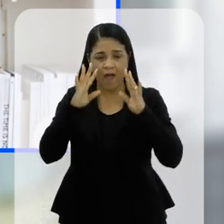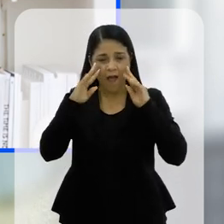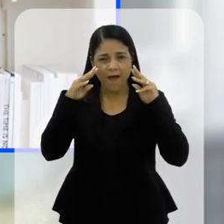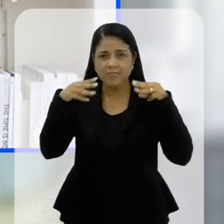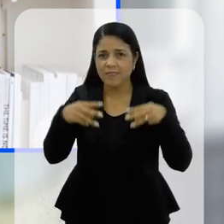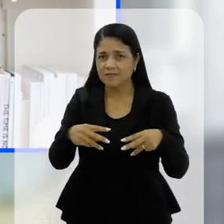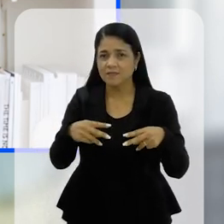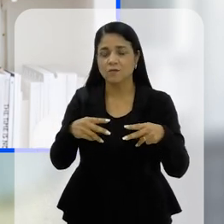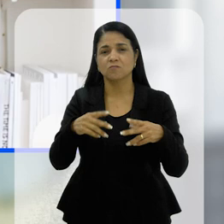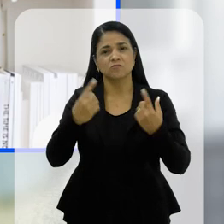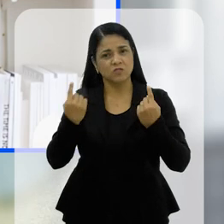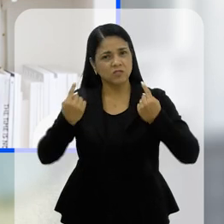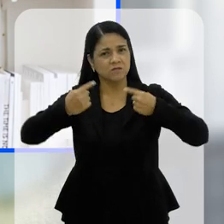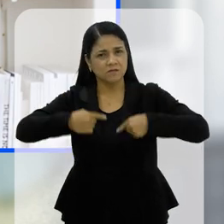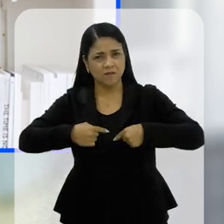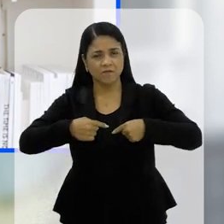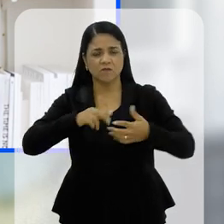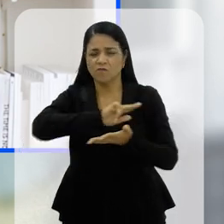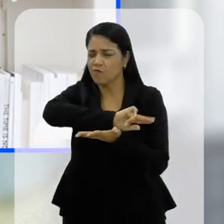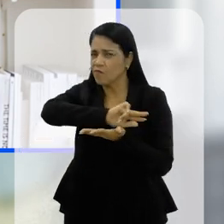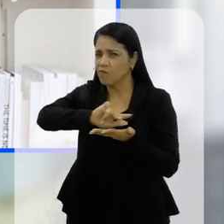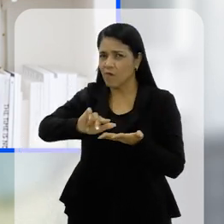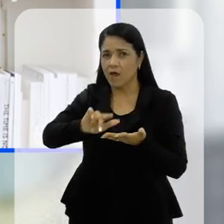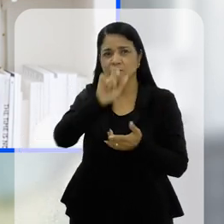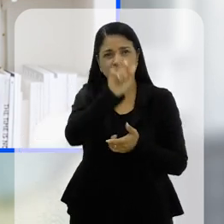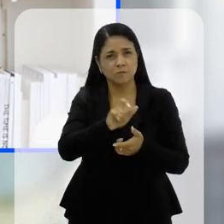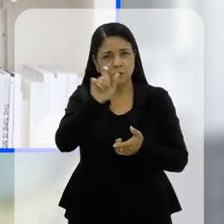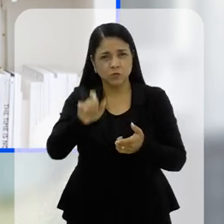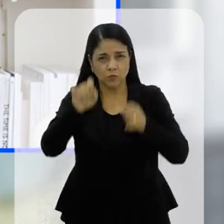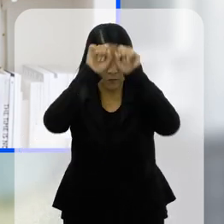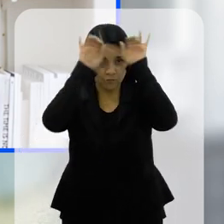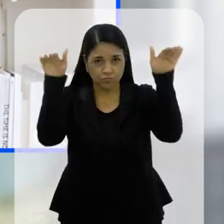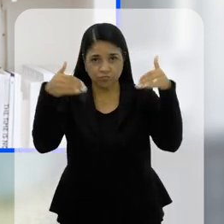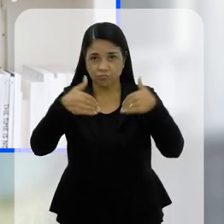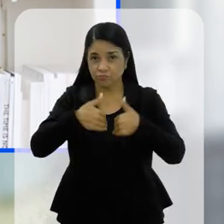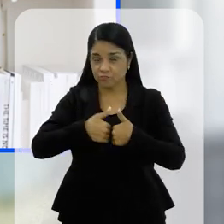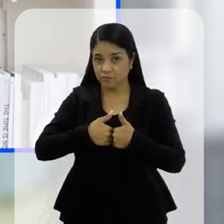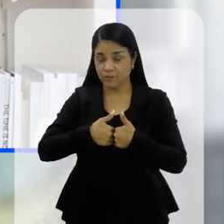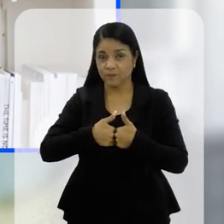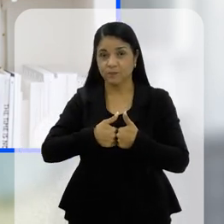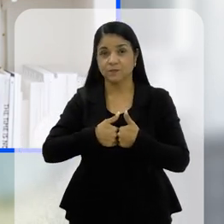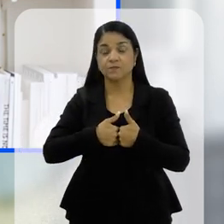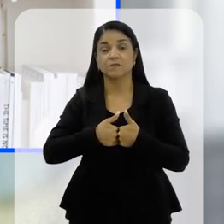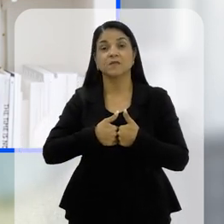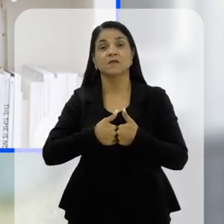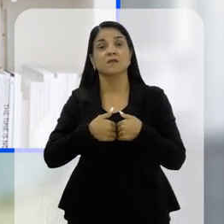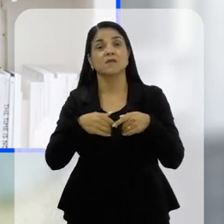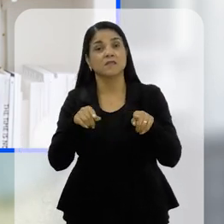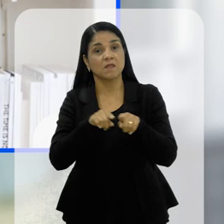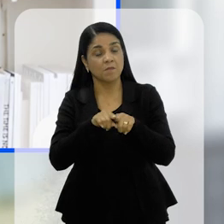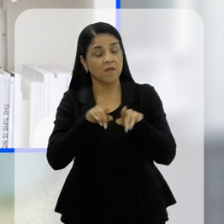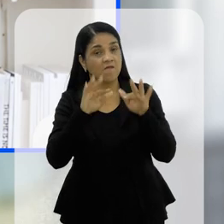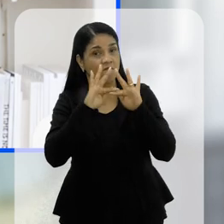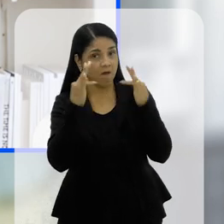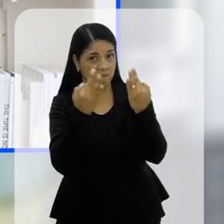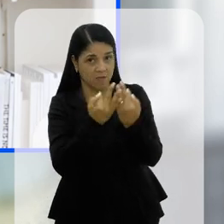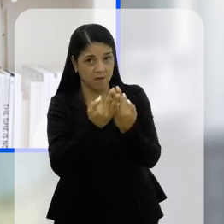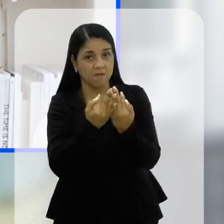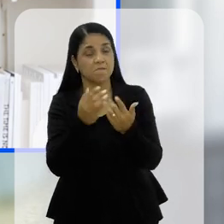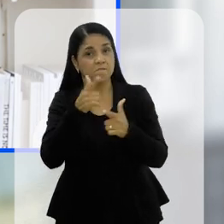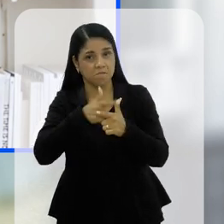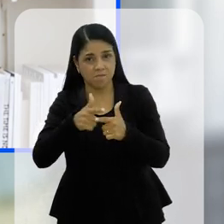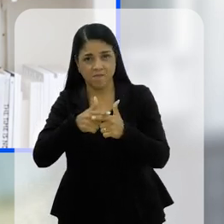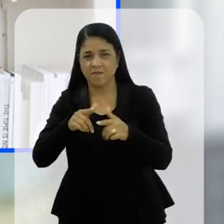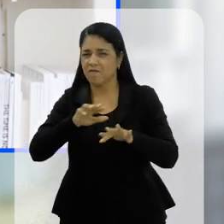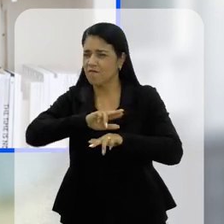atenção constante, pois muitos são os desafios enfrentados pelas pessoas com o transtorno do espectro autista e também as